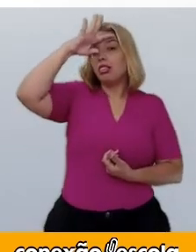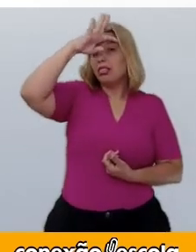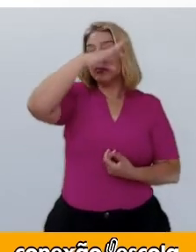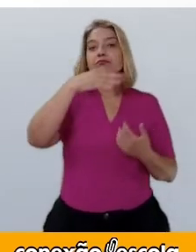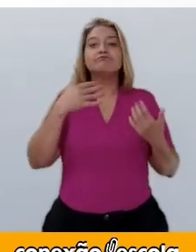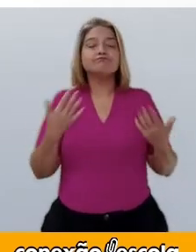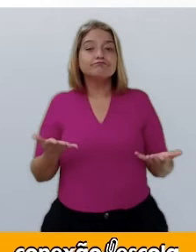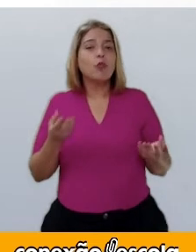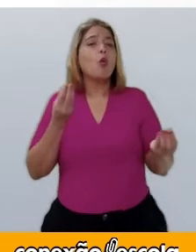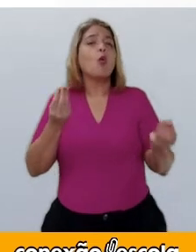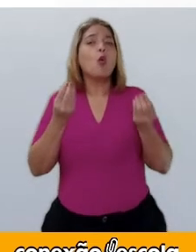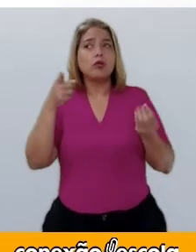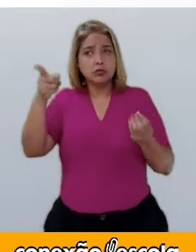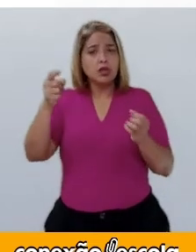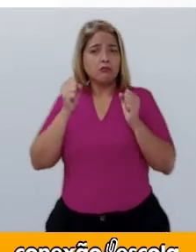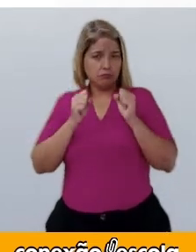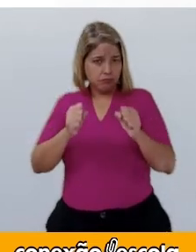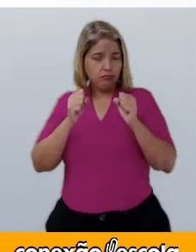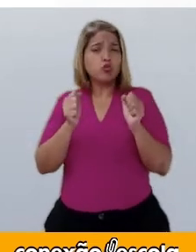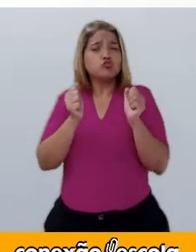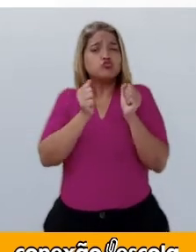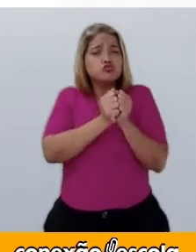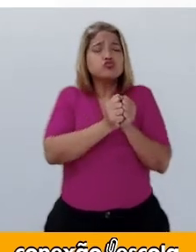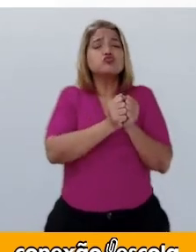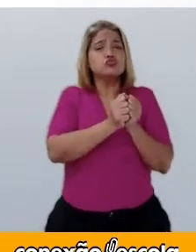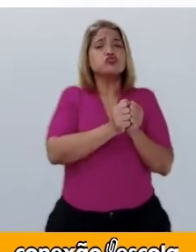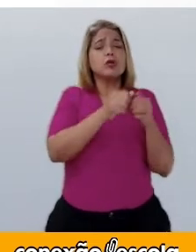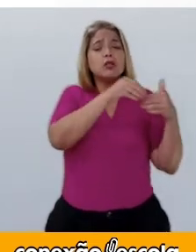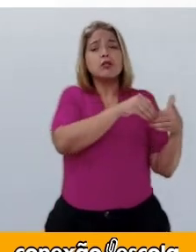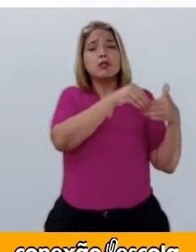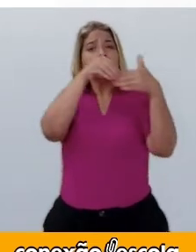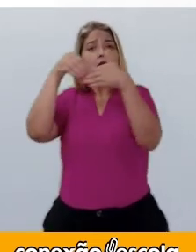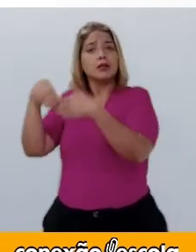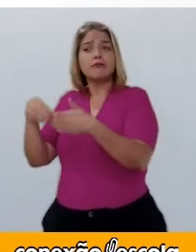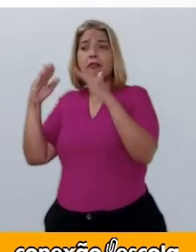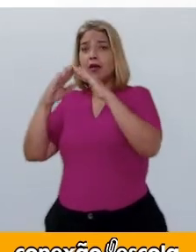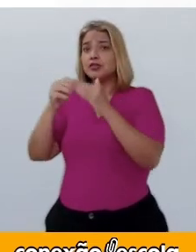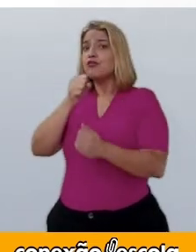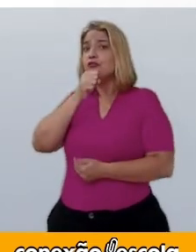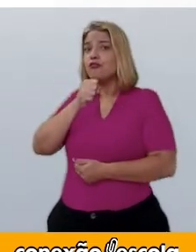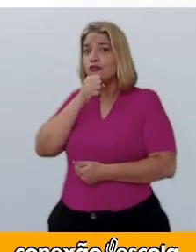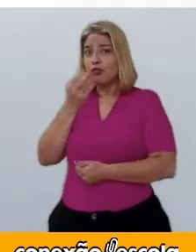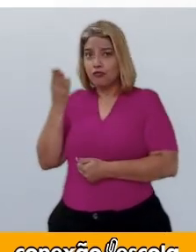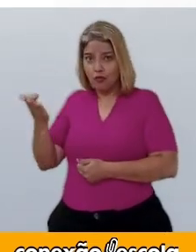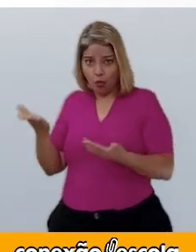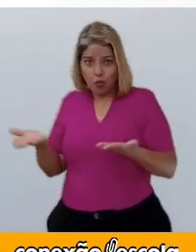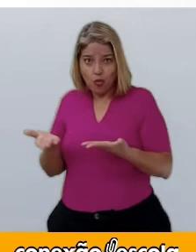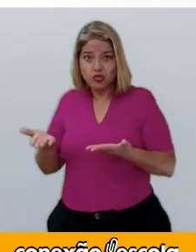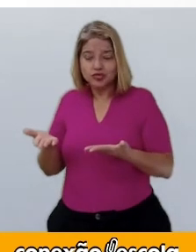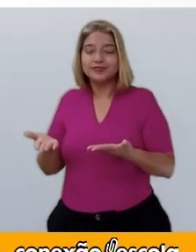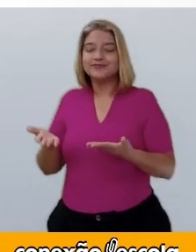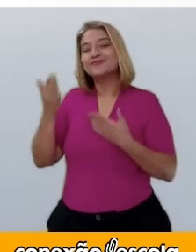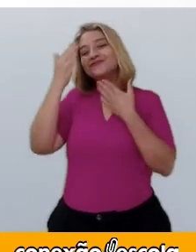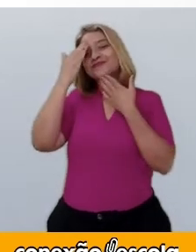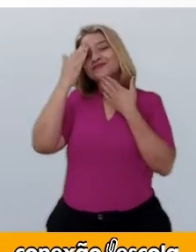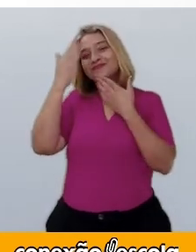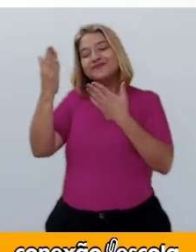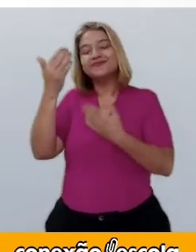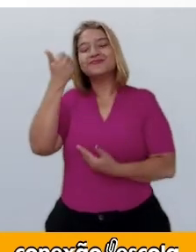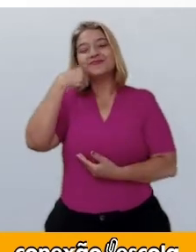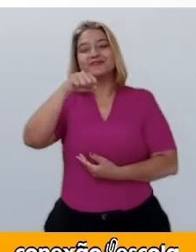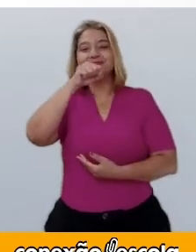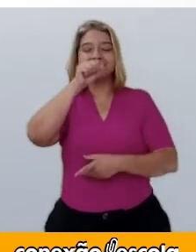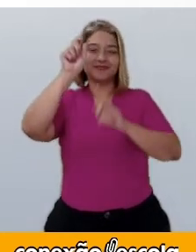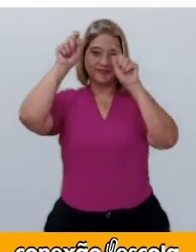Você pode acompanhá-la até a casa da vovó hoje? Muito obrigada, mãe da